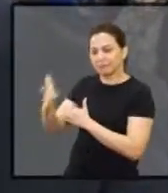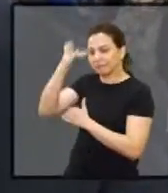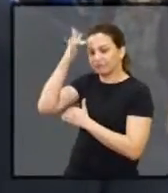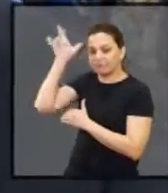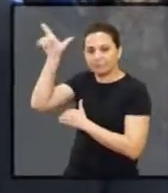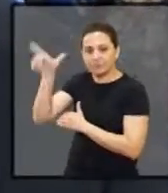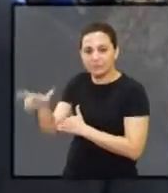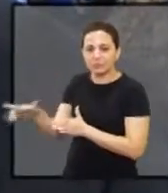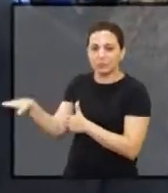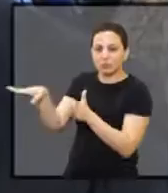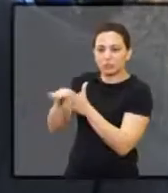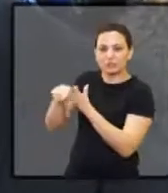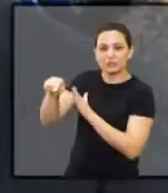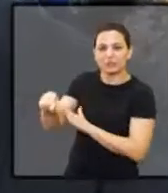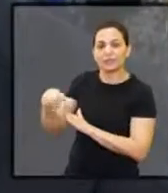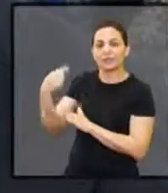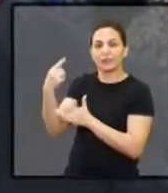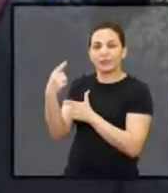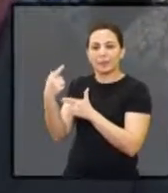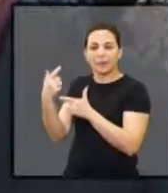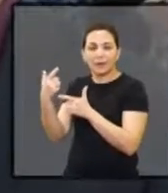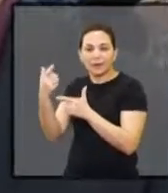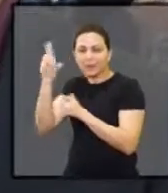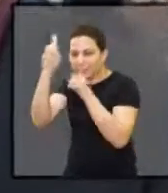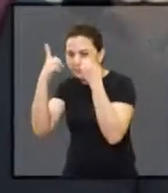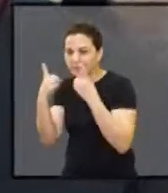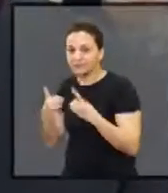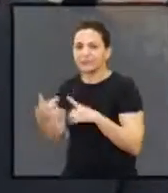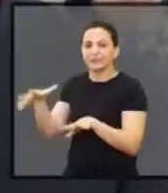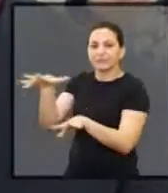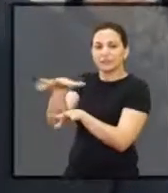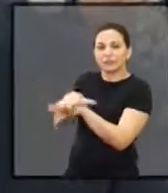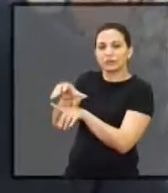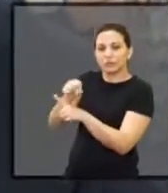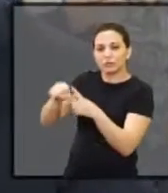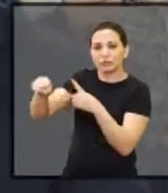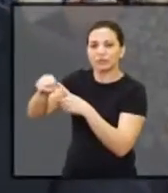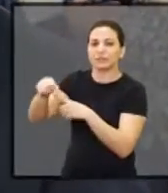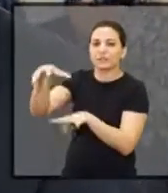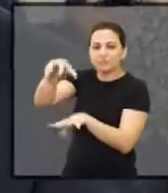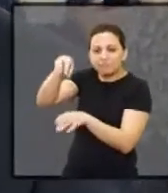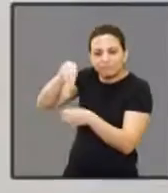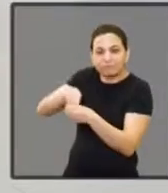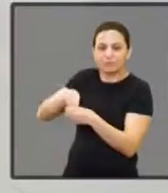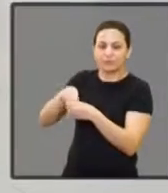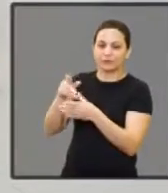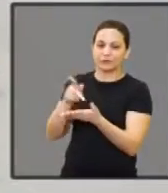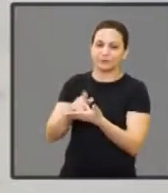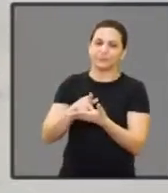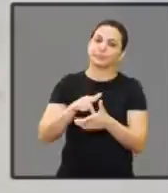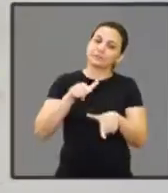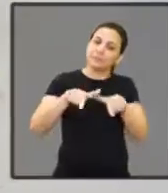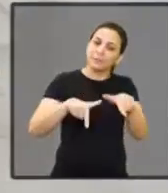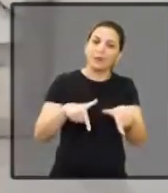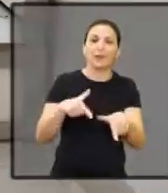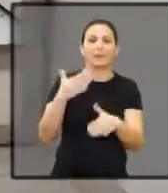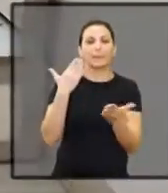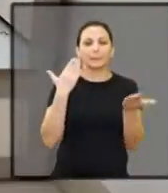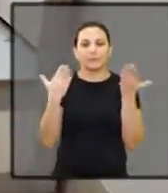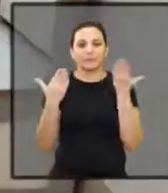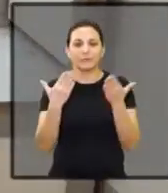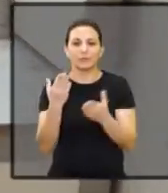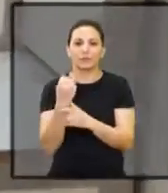enfim, essa pessoa que venha com esse tipo de distúrbio, consiga se inserir ao máximo na vida social dentro da sociedade. O trabalho aqui será feito com